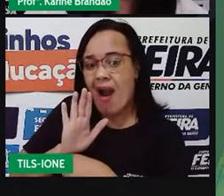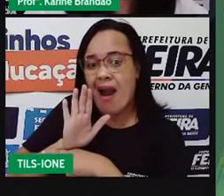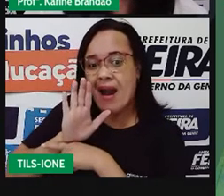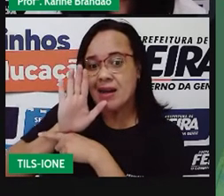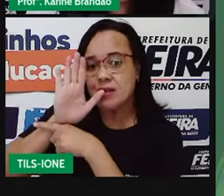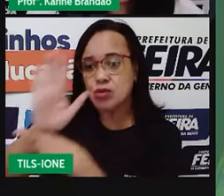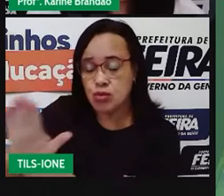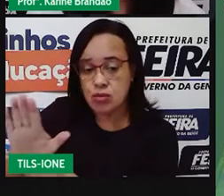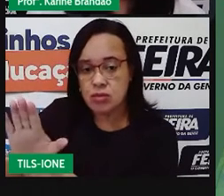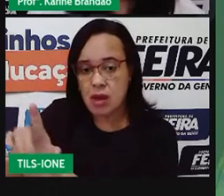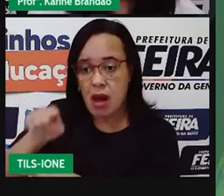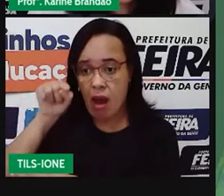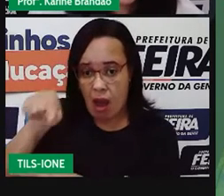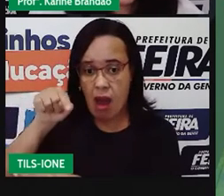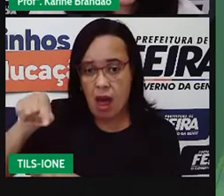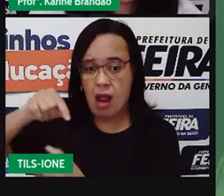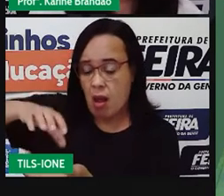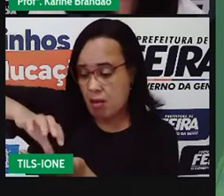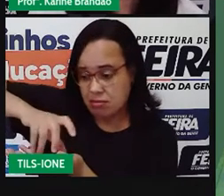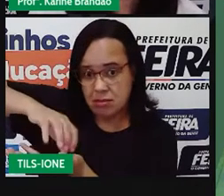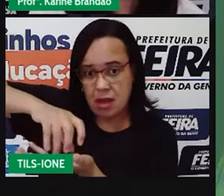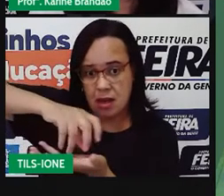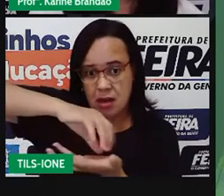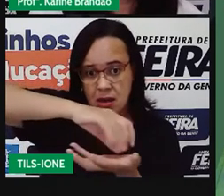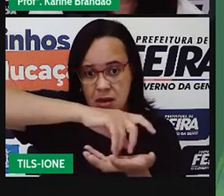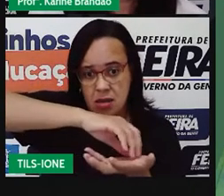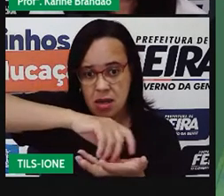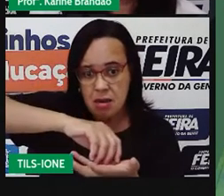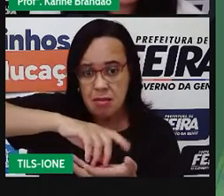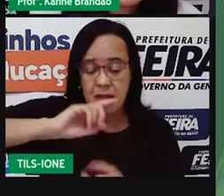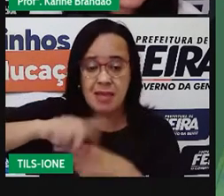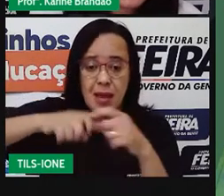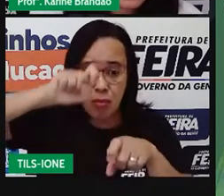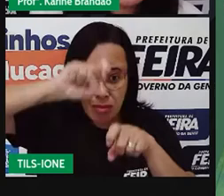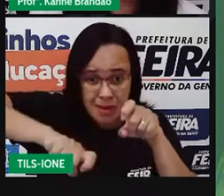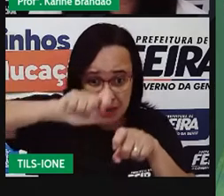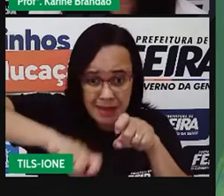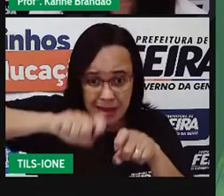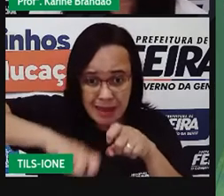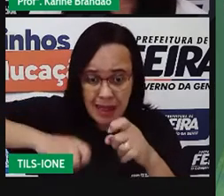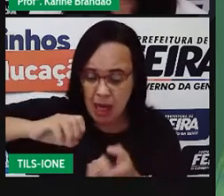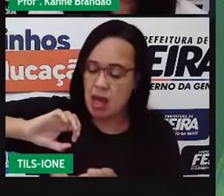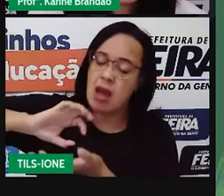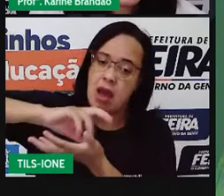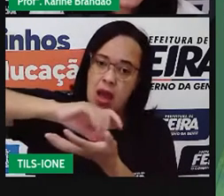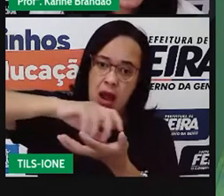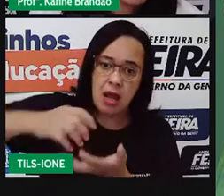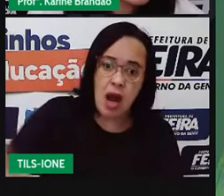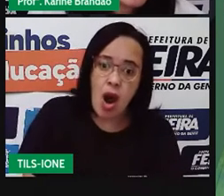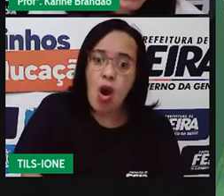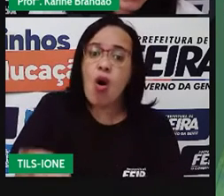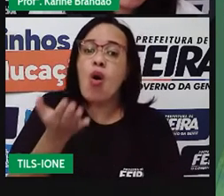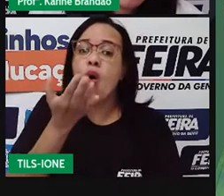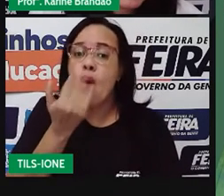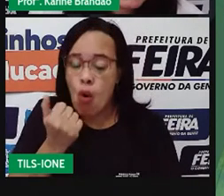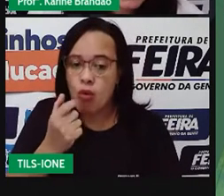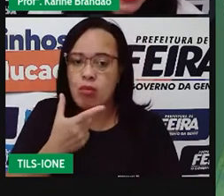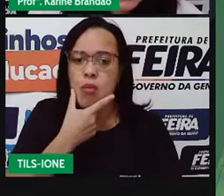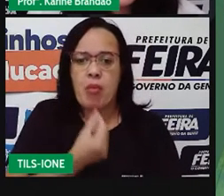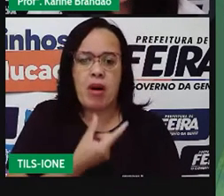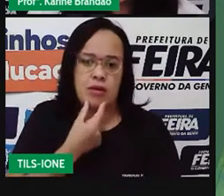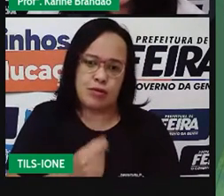para que ela tenha os nutrientes suficientes, para que ela consiga pôr os seus ovos e novas aranhas nascerem.